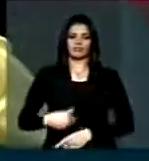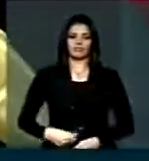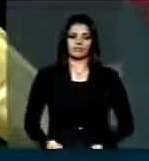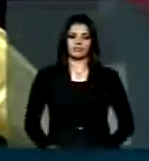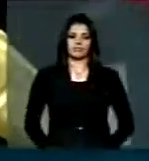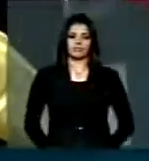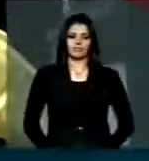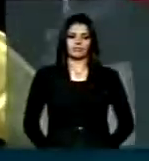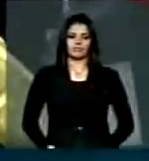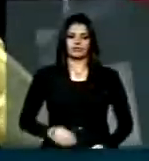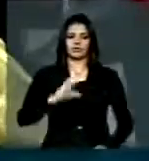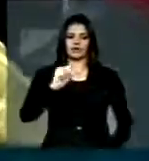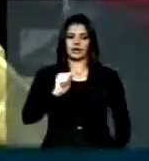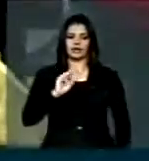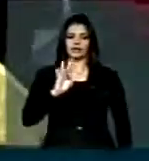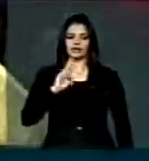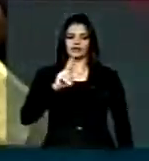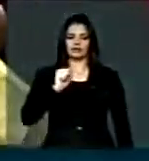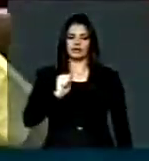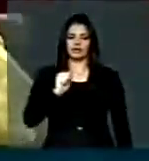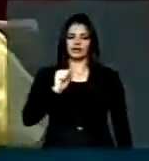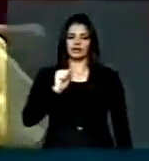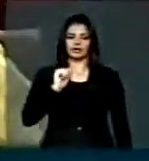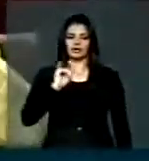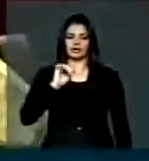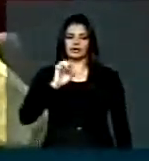for acontecer a